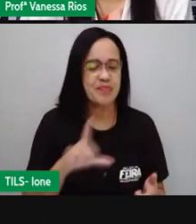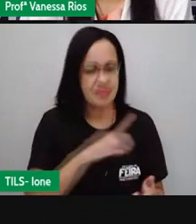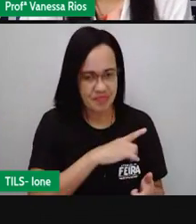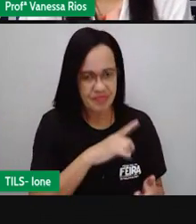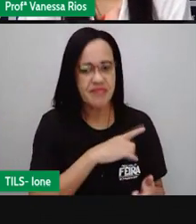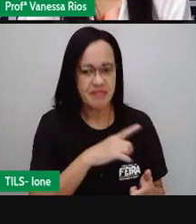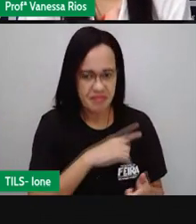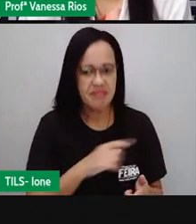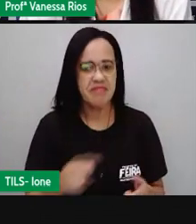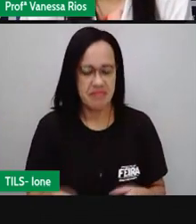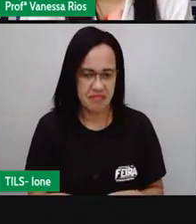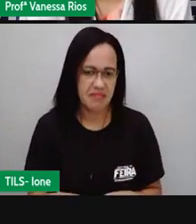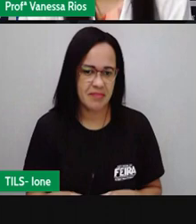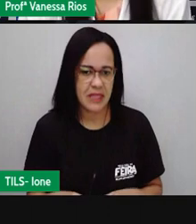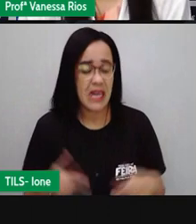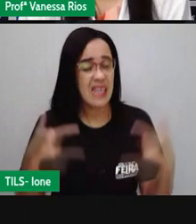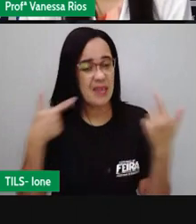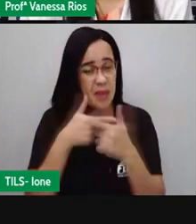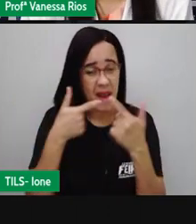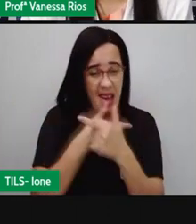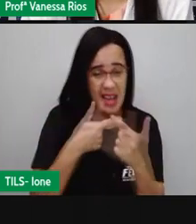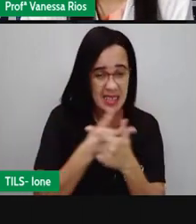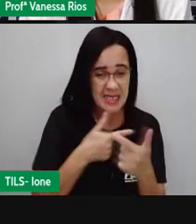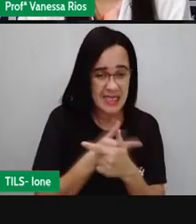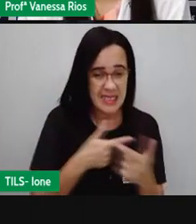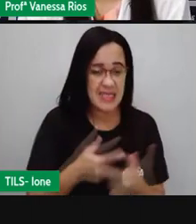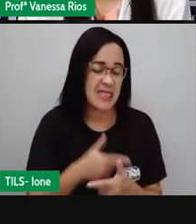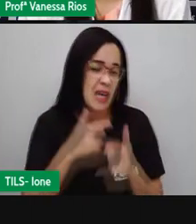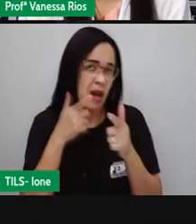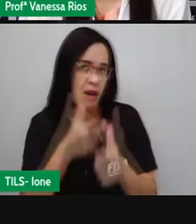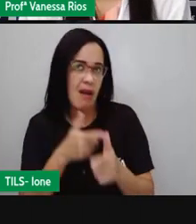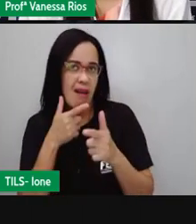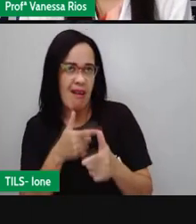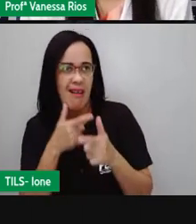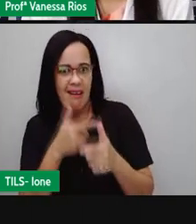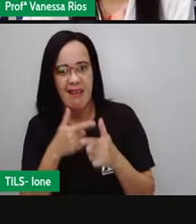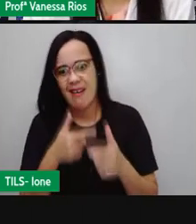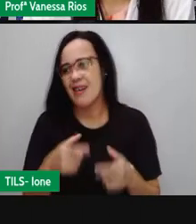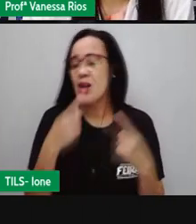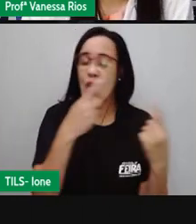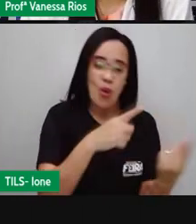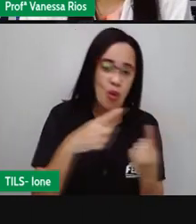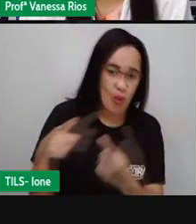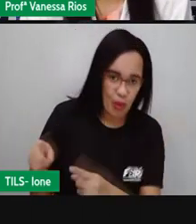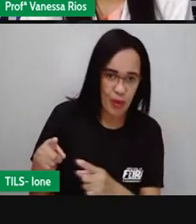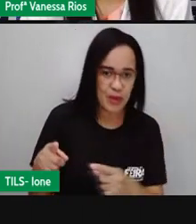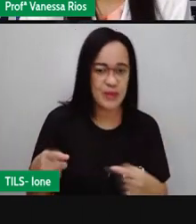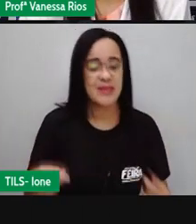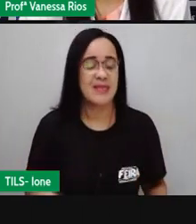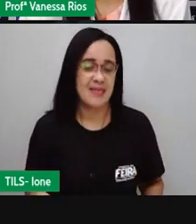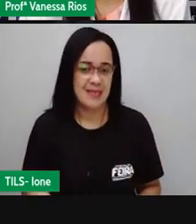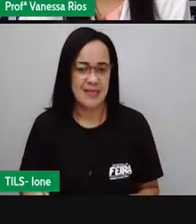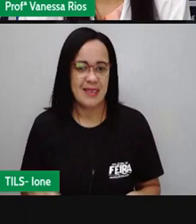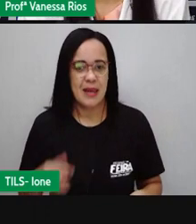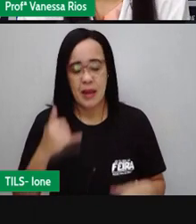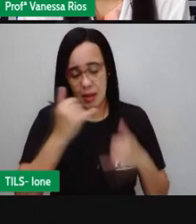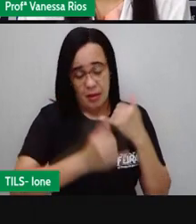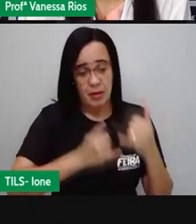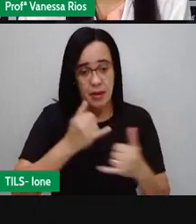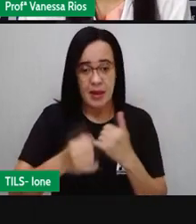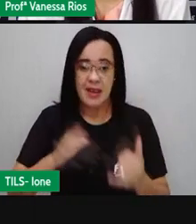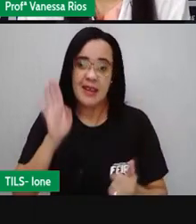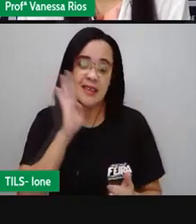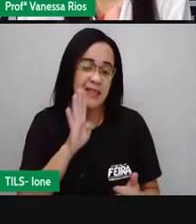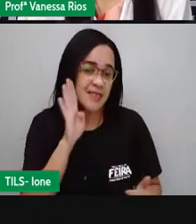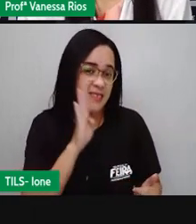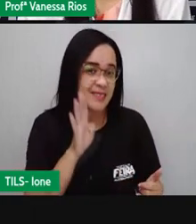traços, né, do humor, do ser engraçado, também da diversão, né, relacionados aí a